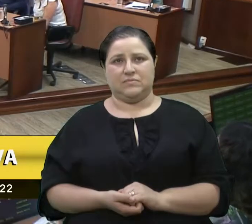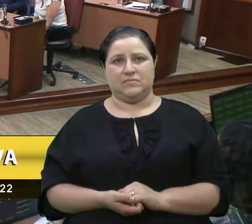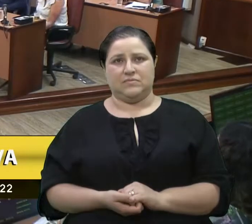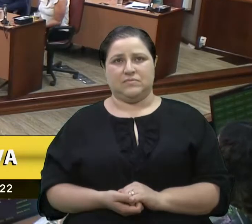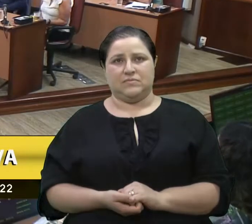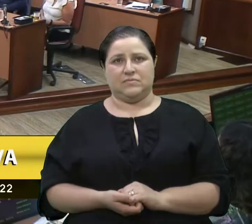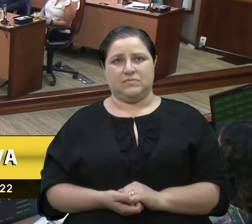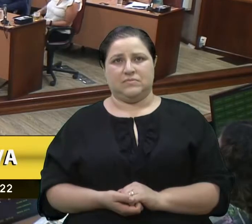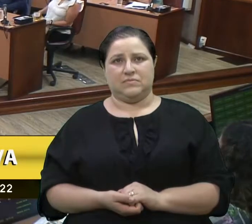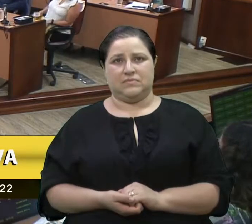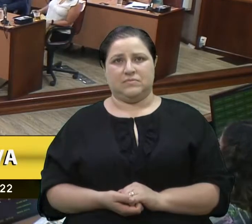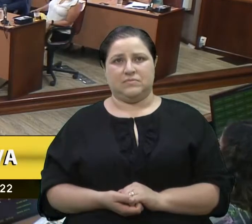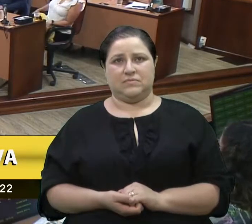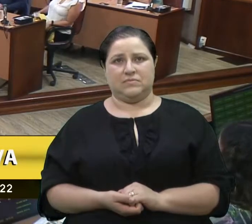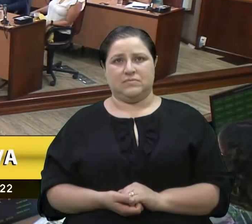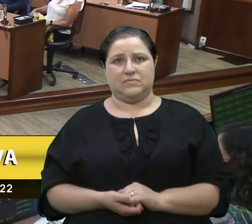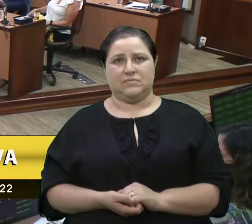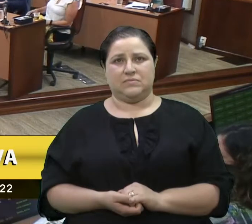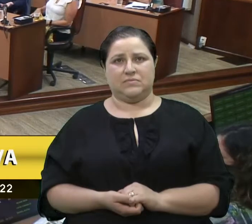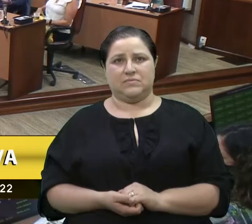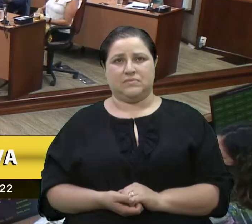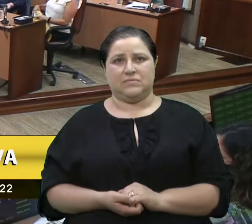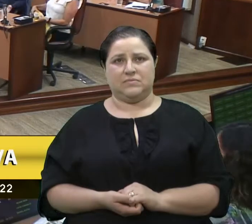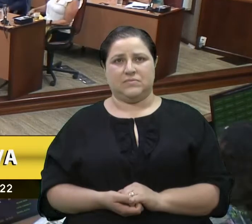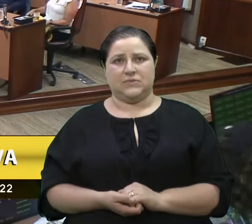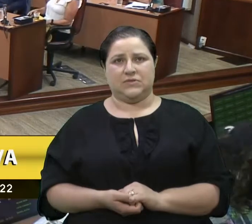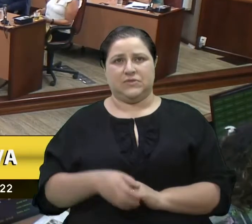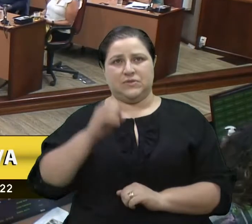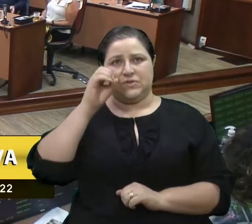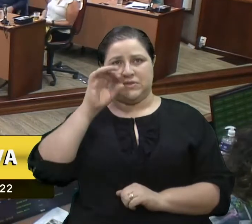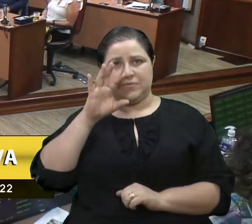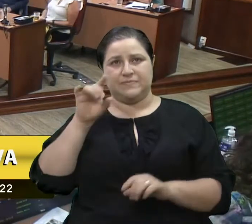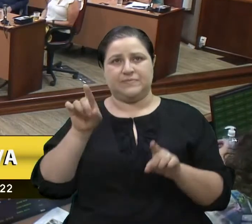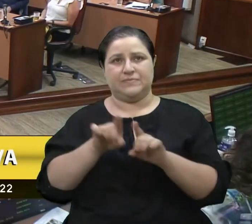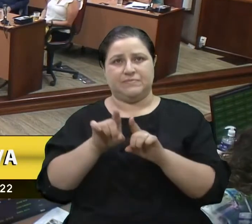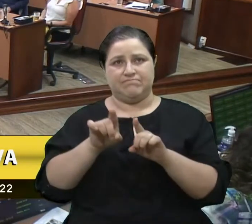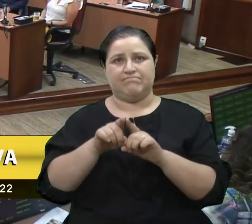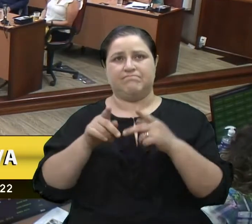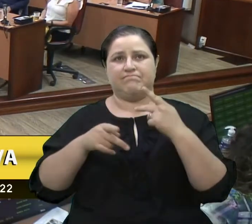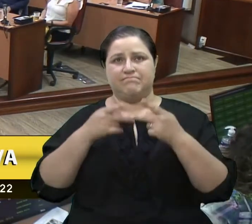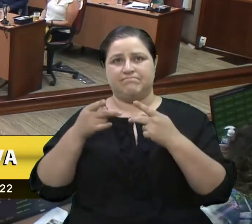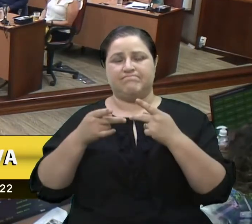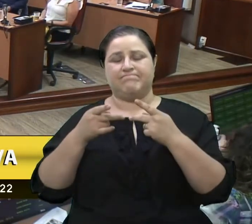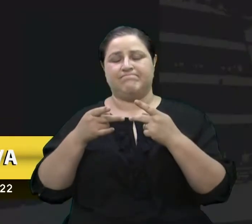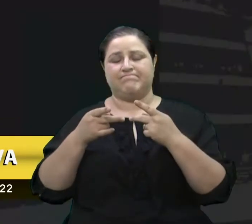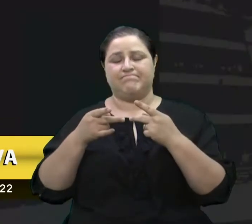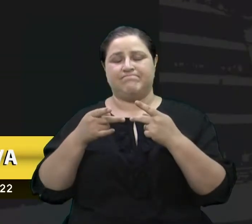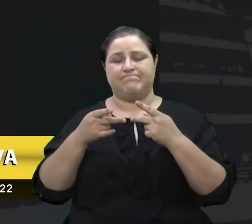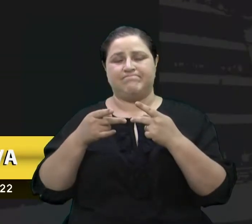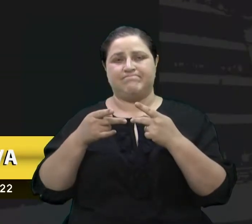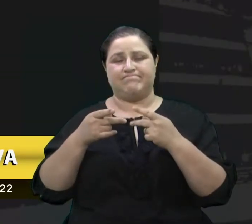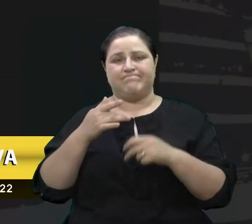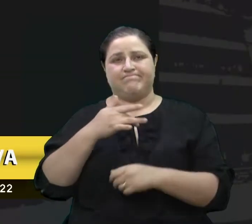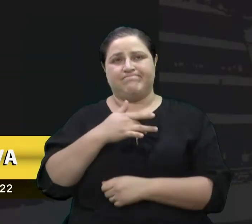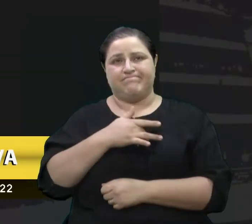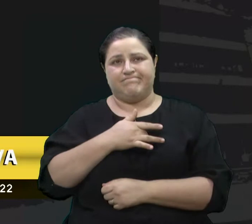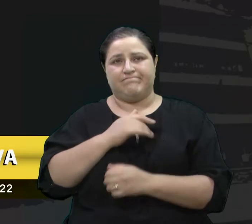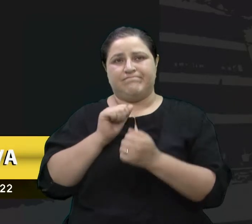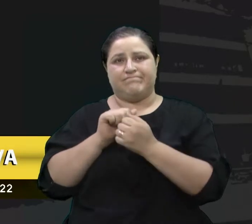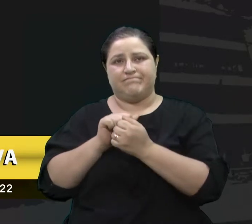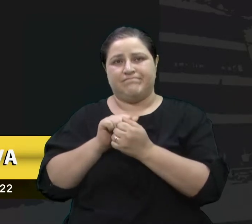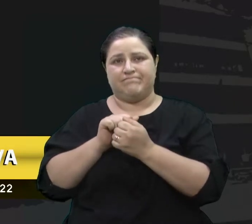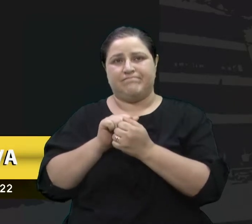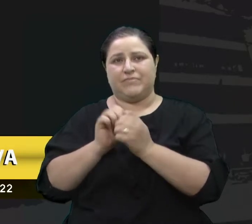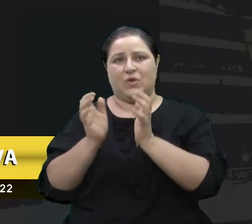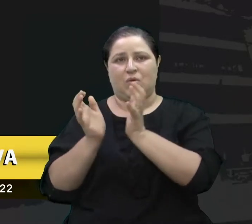Obrigado, vereador Lucas. Lucas, nós também nos externamos as nossas condolências ao nosso colega, vereador Bressan. Na